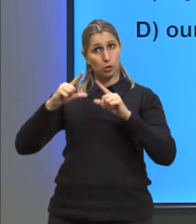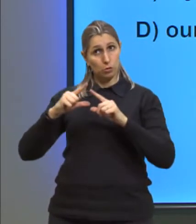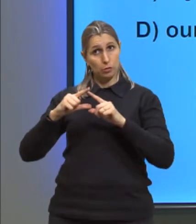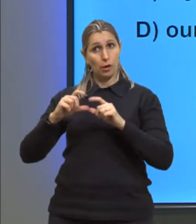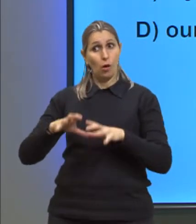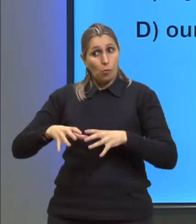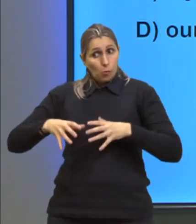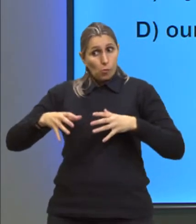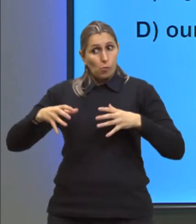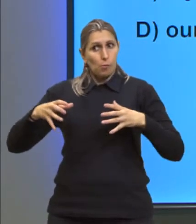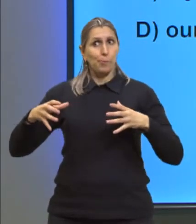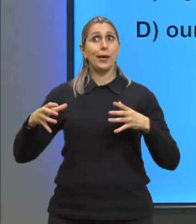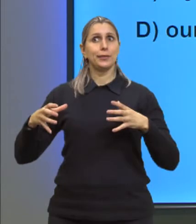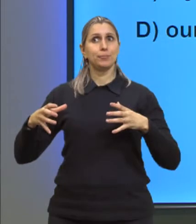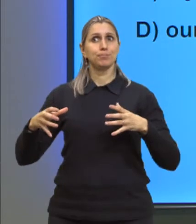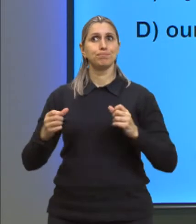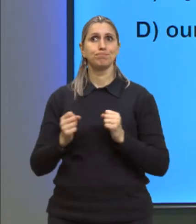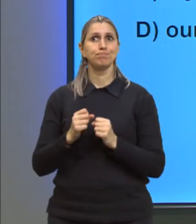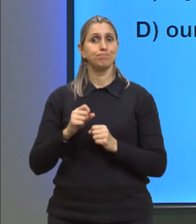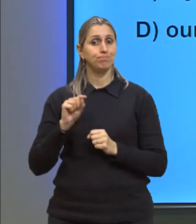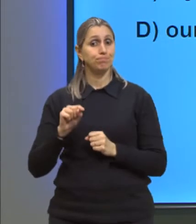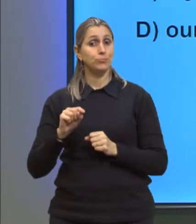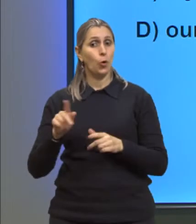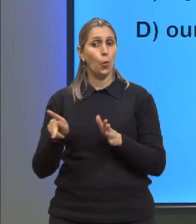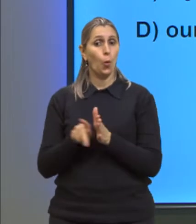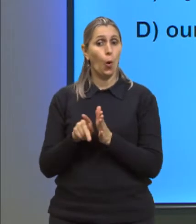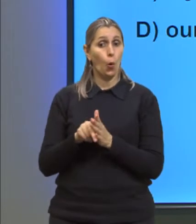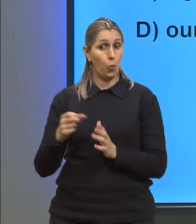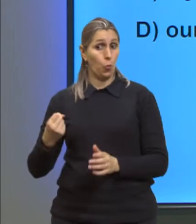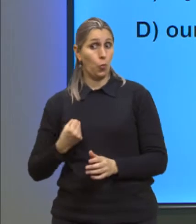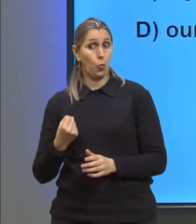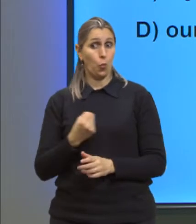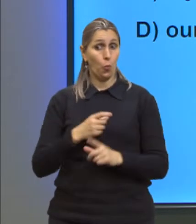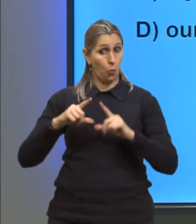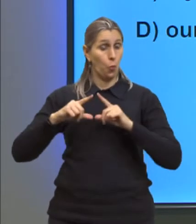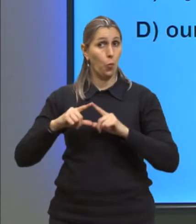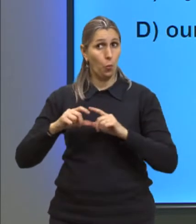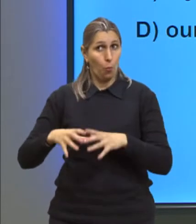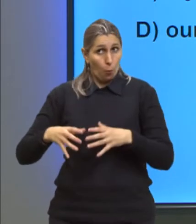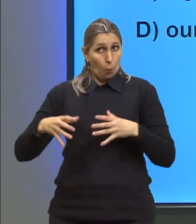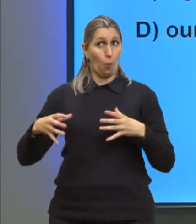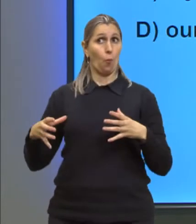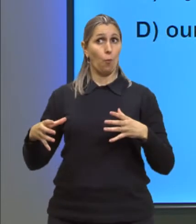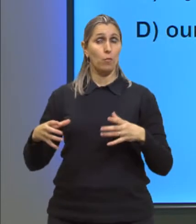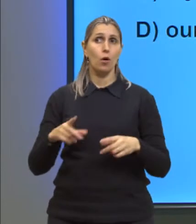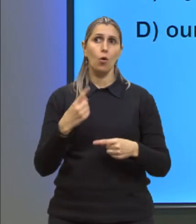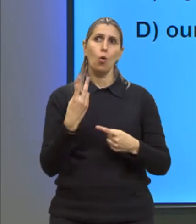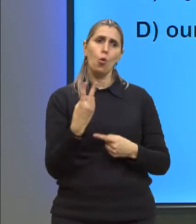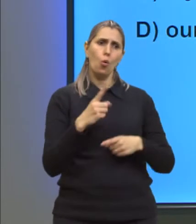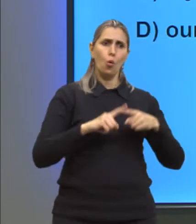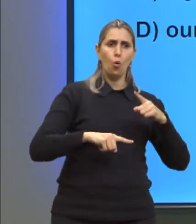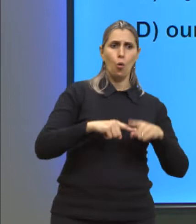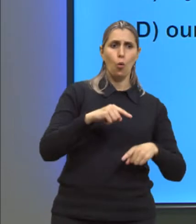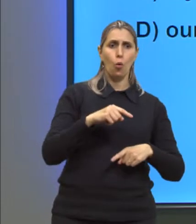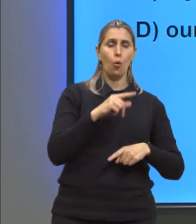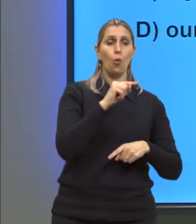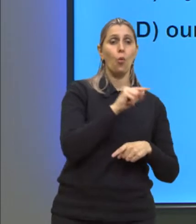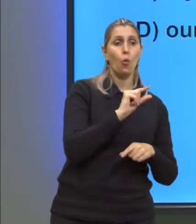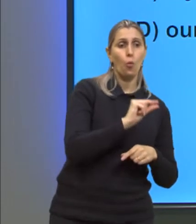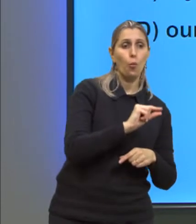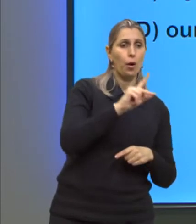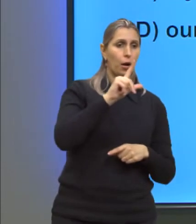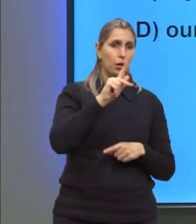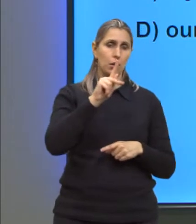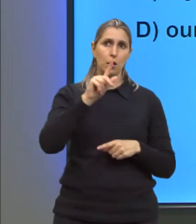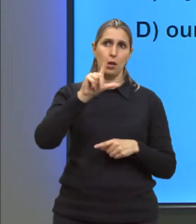vai dilatar mais pelo seu próprio coeficiente. Então, quais são os dois materiais? O de menor, a platina. Tem